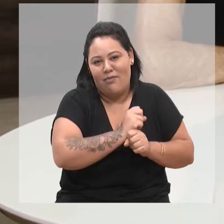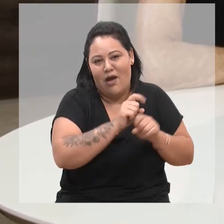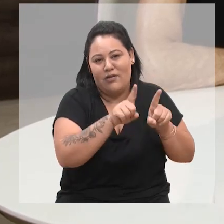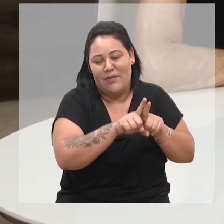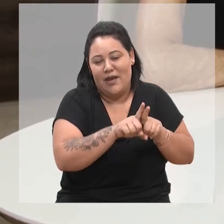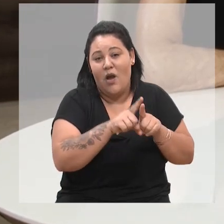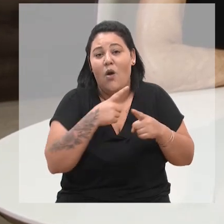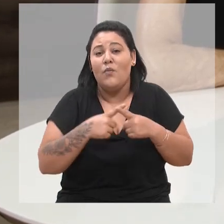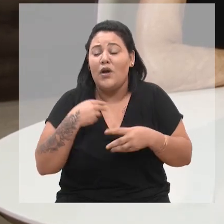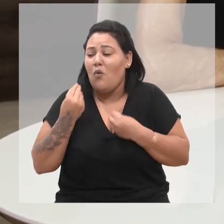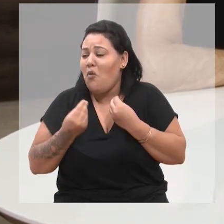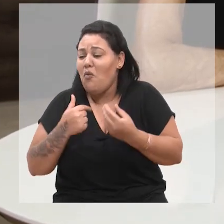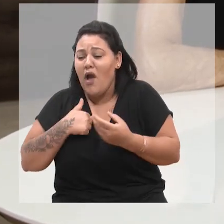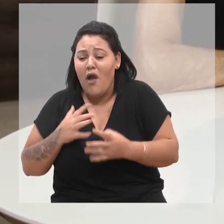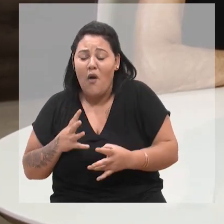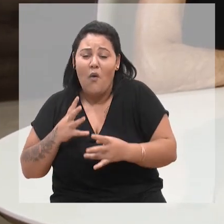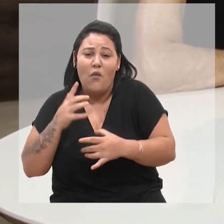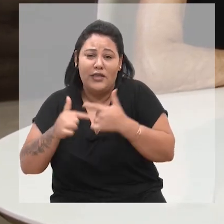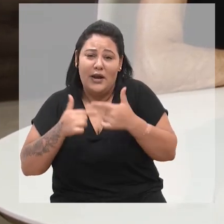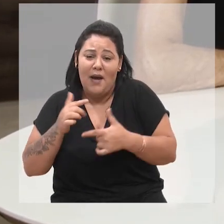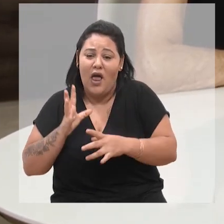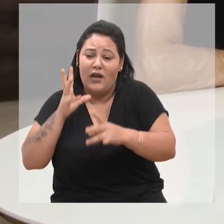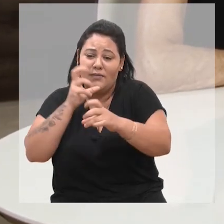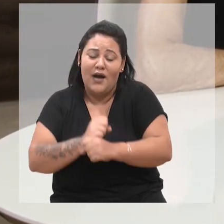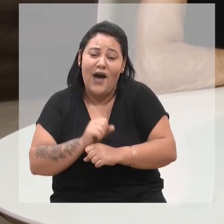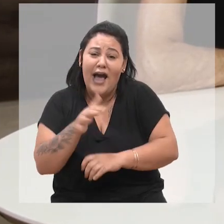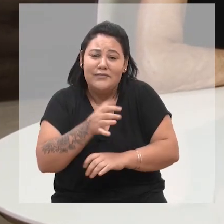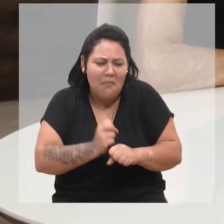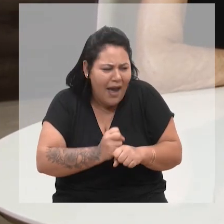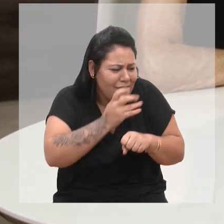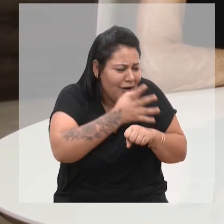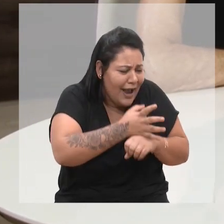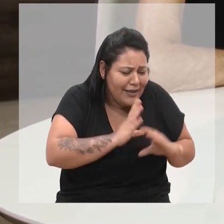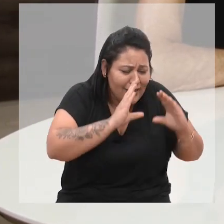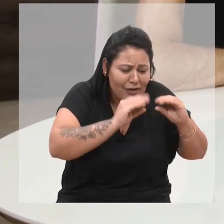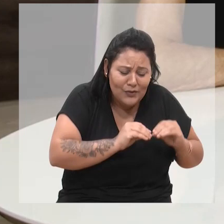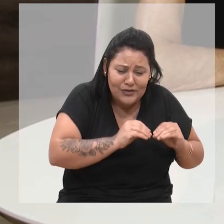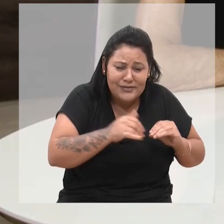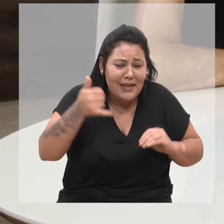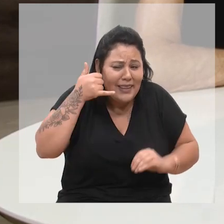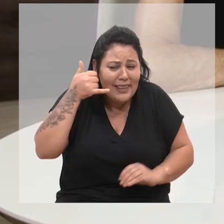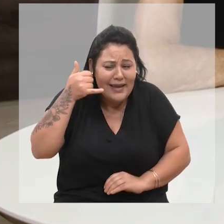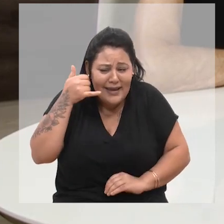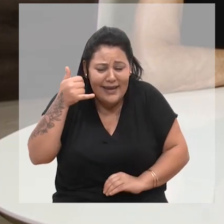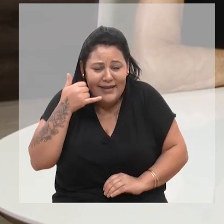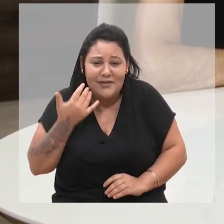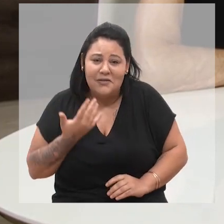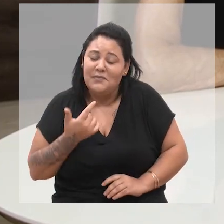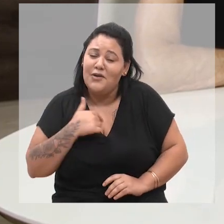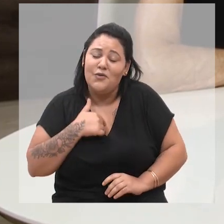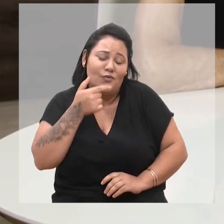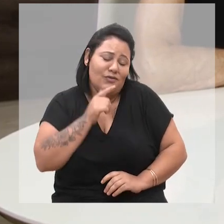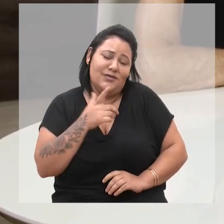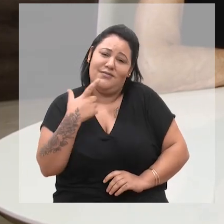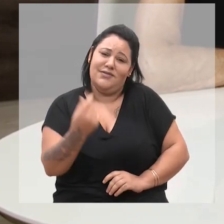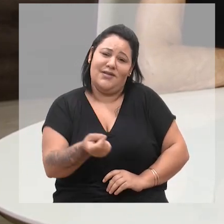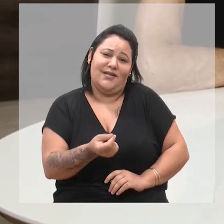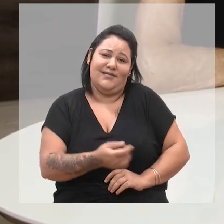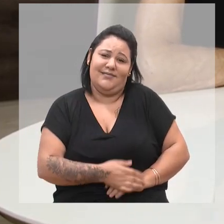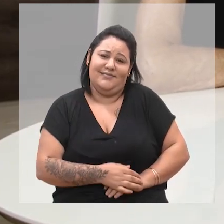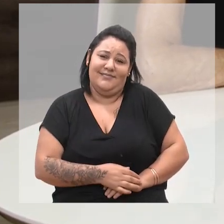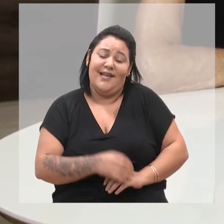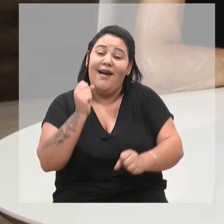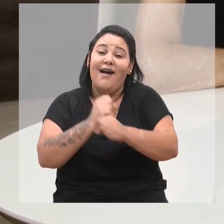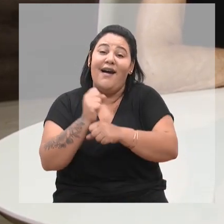animais assim, e é tarde da noite, o pessoal me liga às vezes, mas eu não tenho mais idade para sair. Antigamente, eu e meu